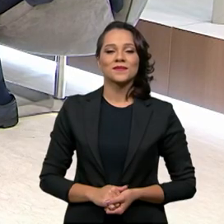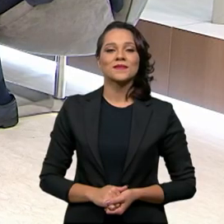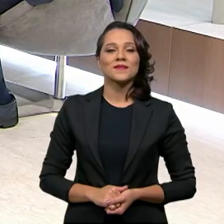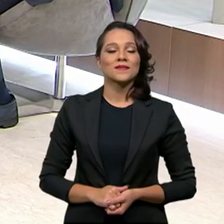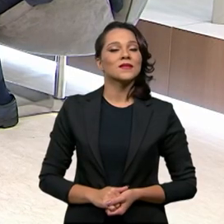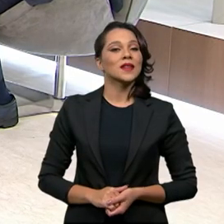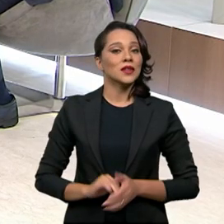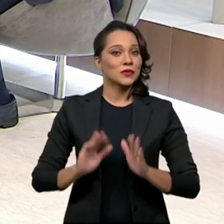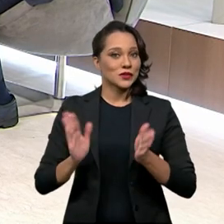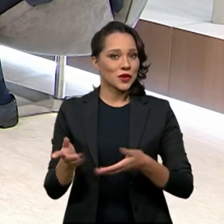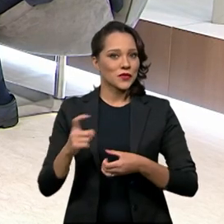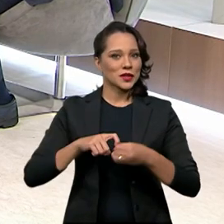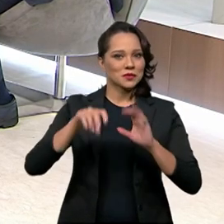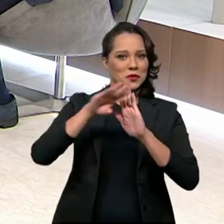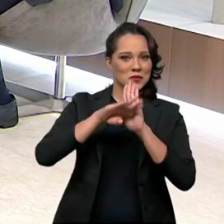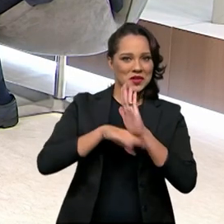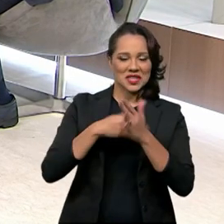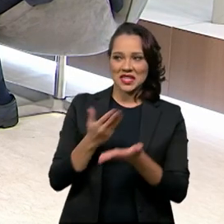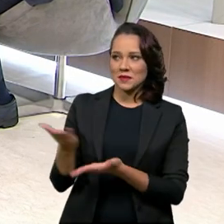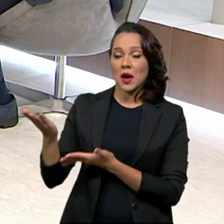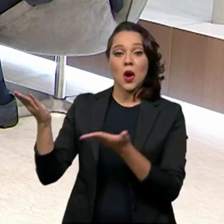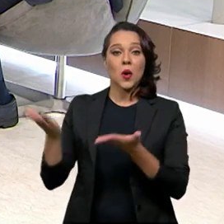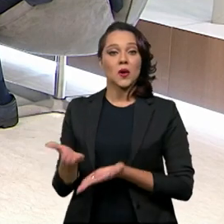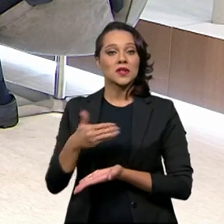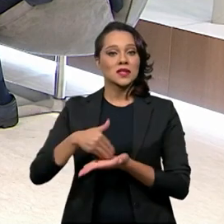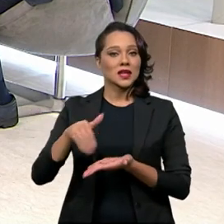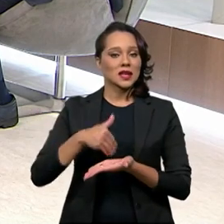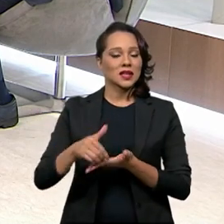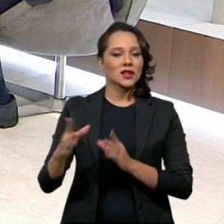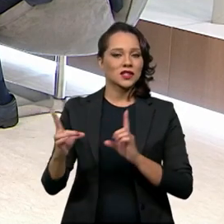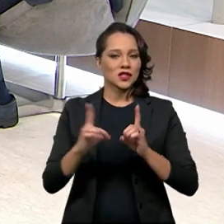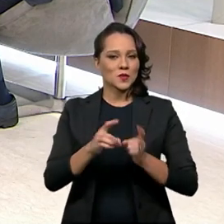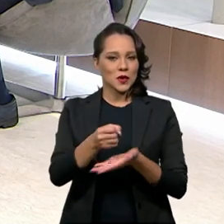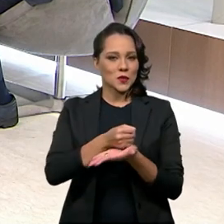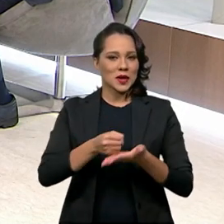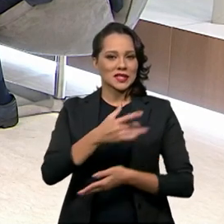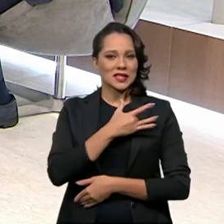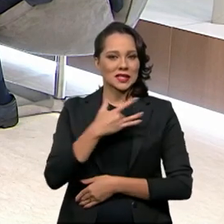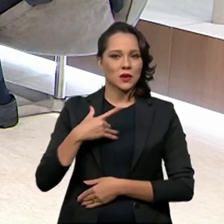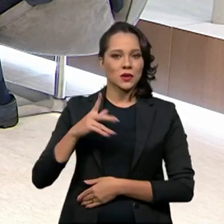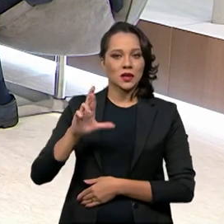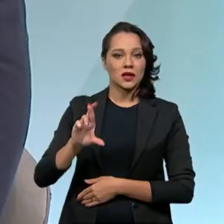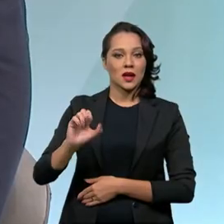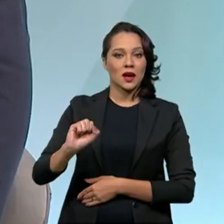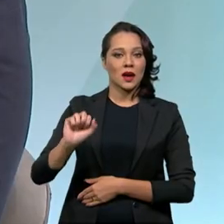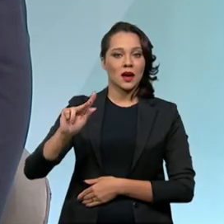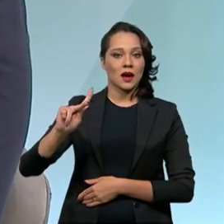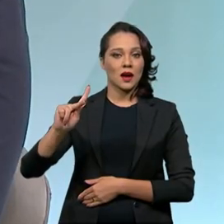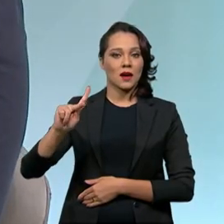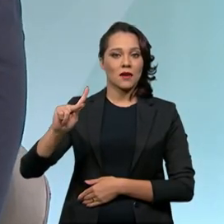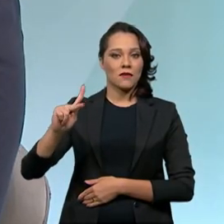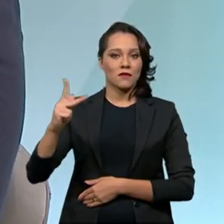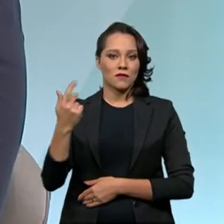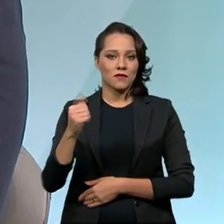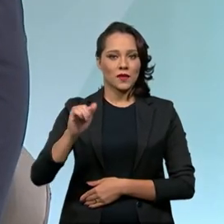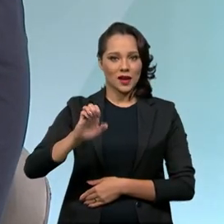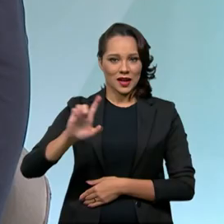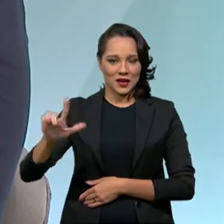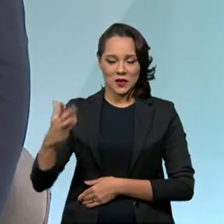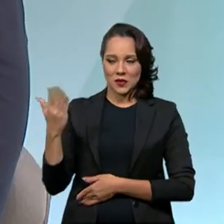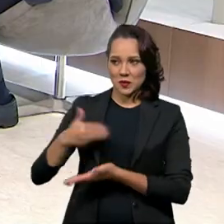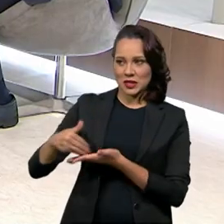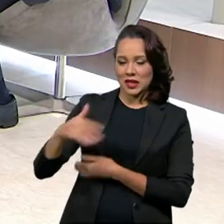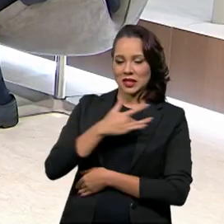Estamos de volta com o Brasil em Pauta, hoje com o secretário de Atenção Primária e Saúde, Rafael Câmara, parente do Ministério da